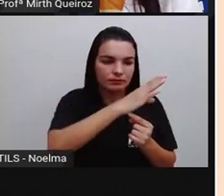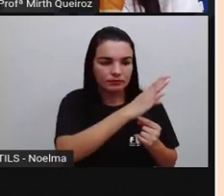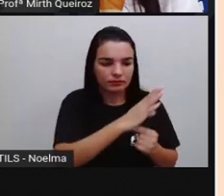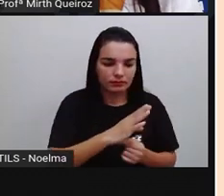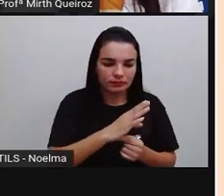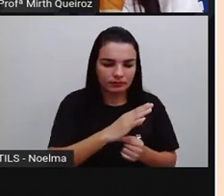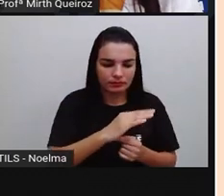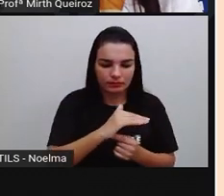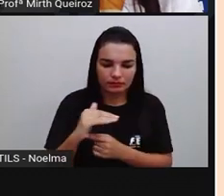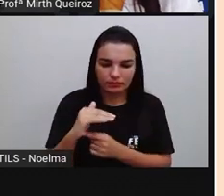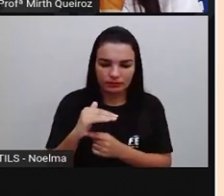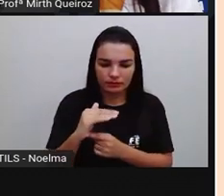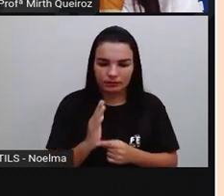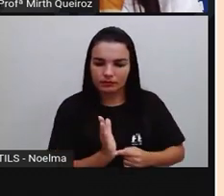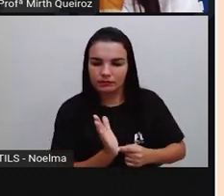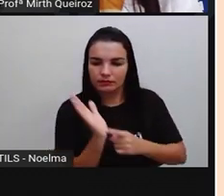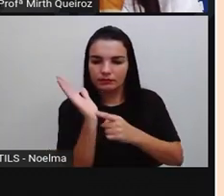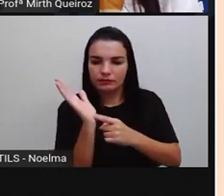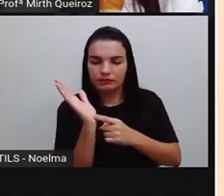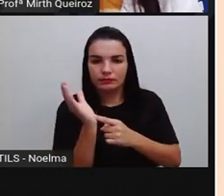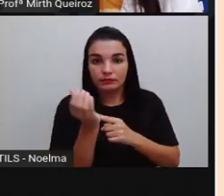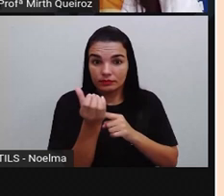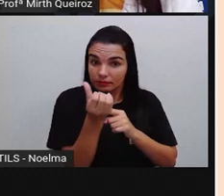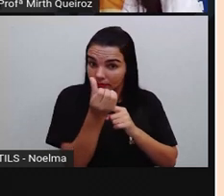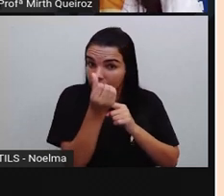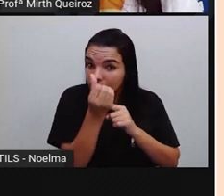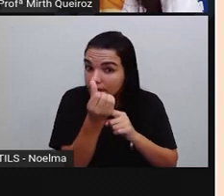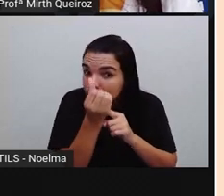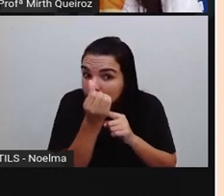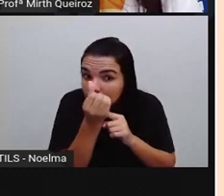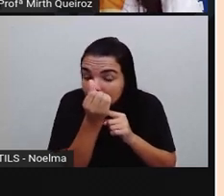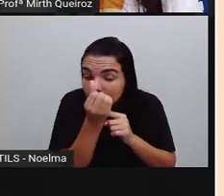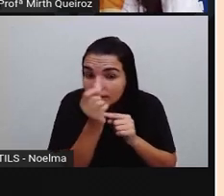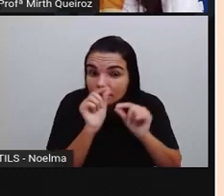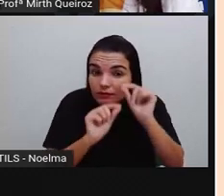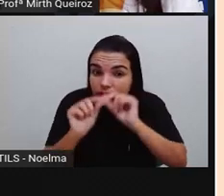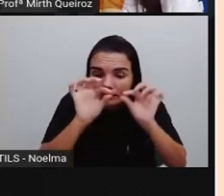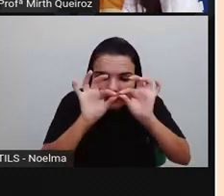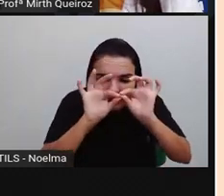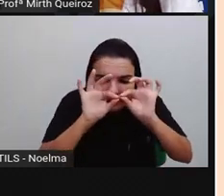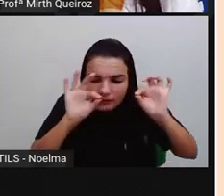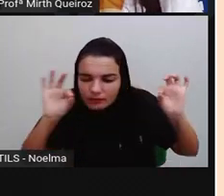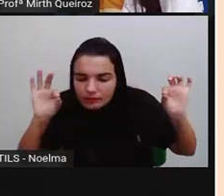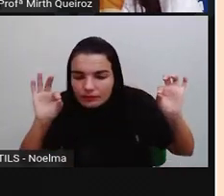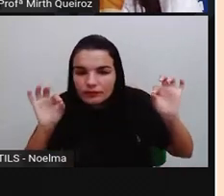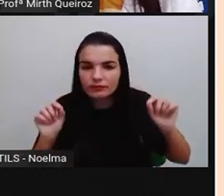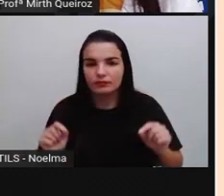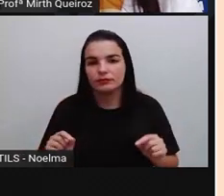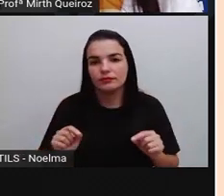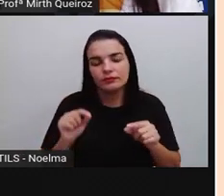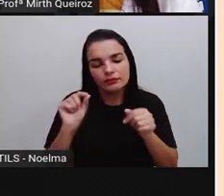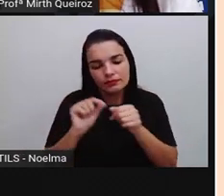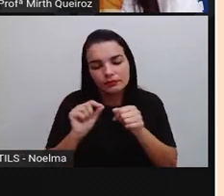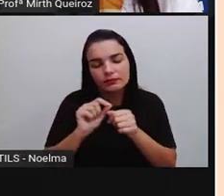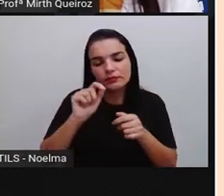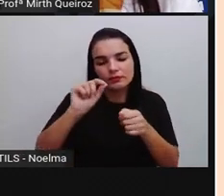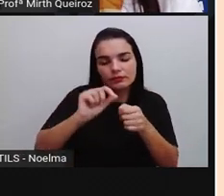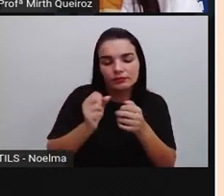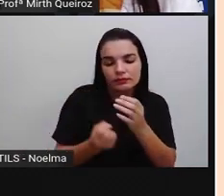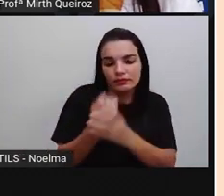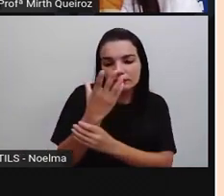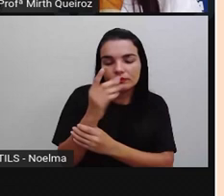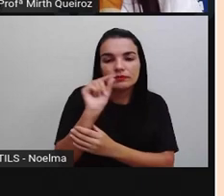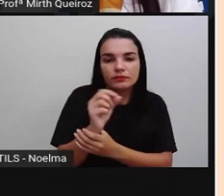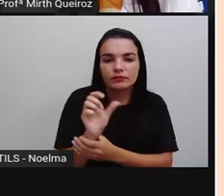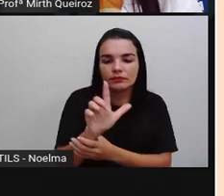quatro, cinco, seis. Nós utilizamos aí seis segmentos de retas para